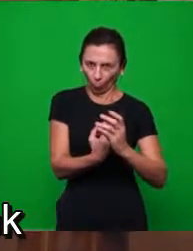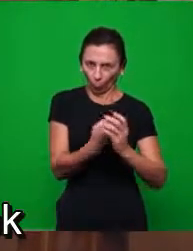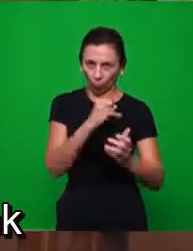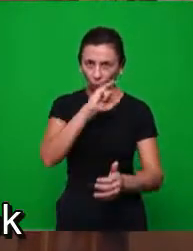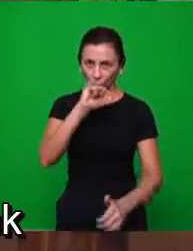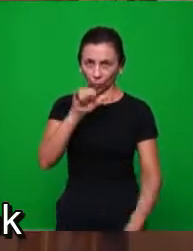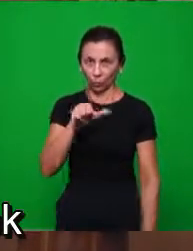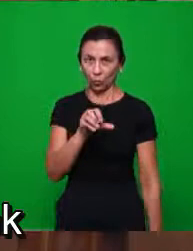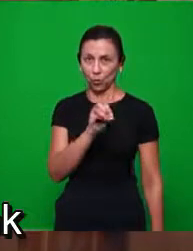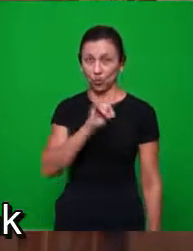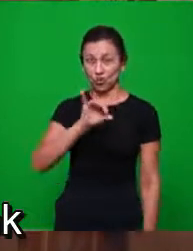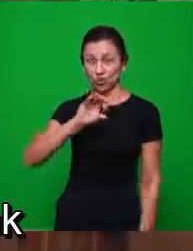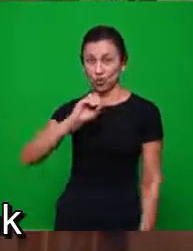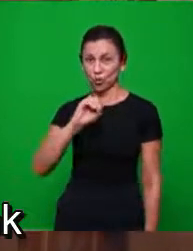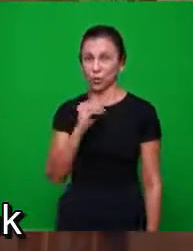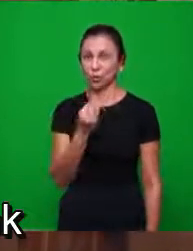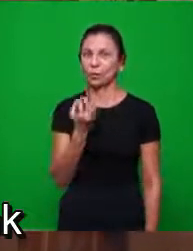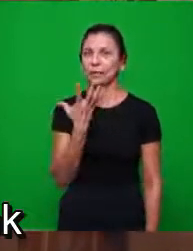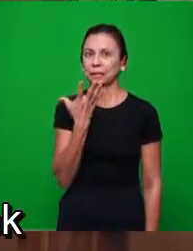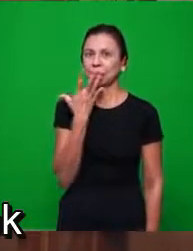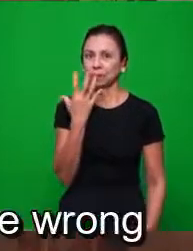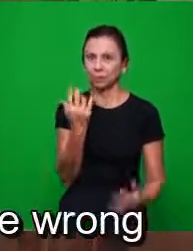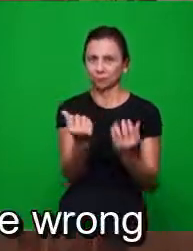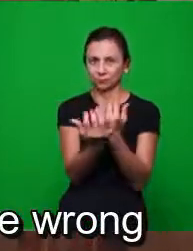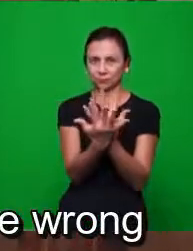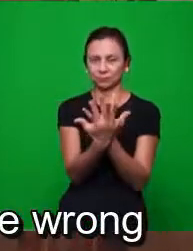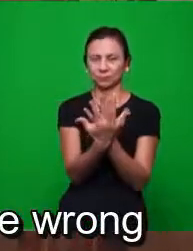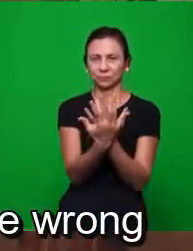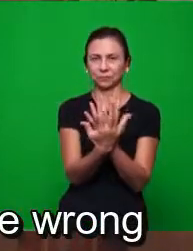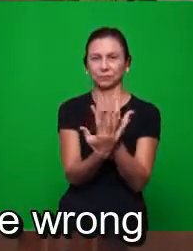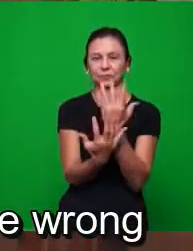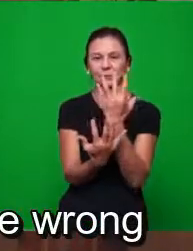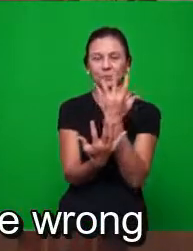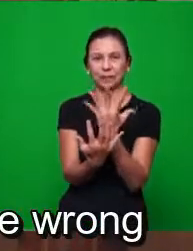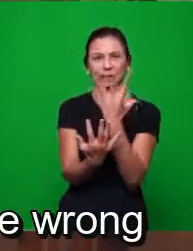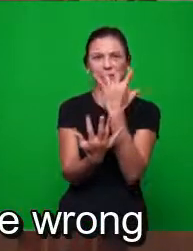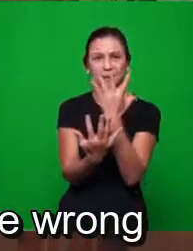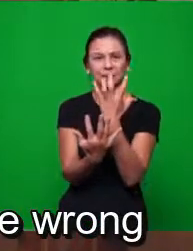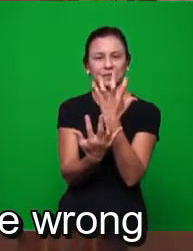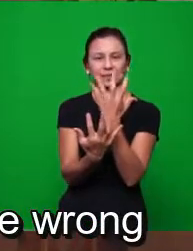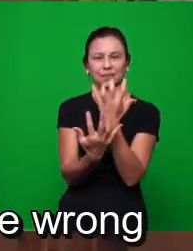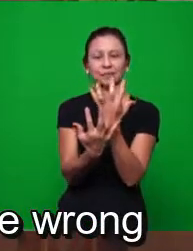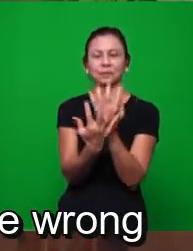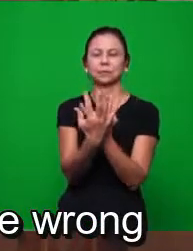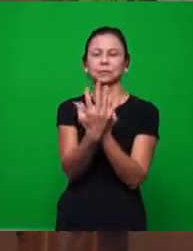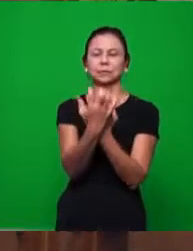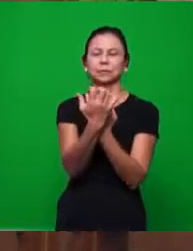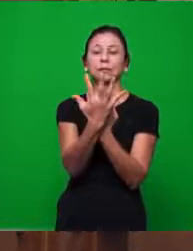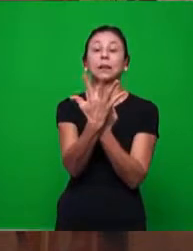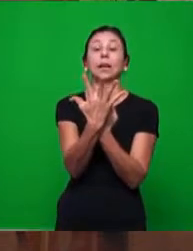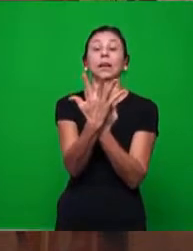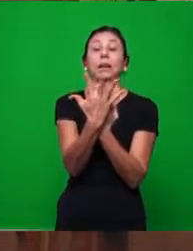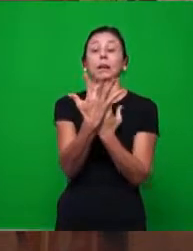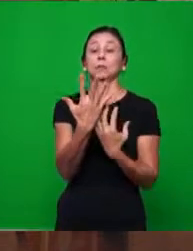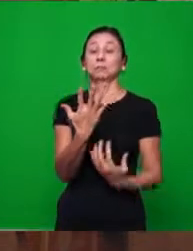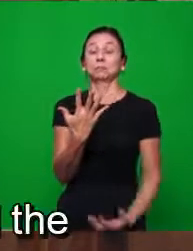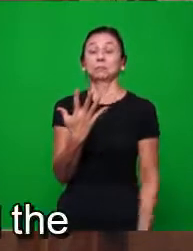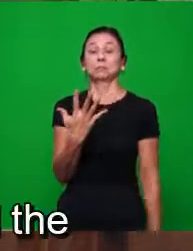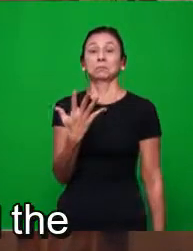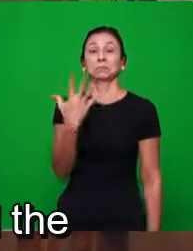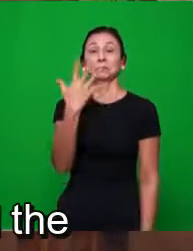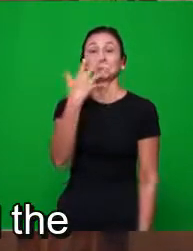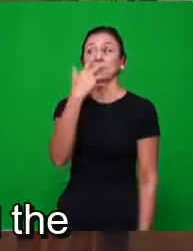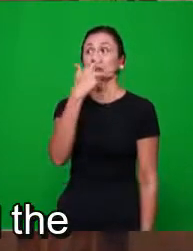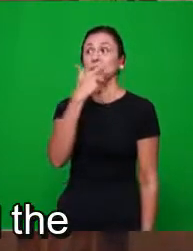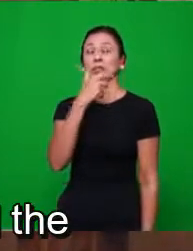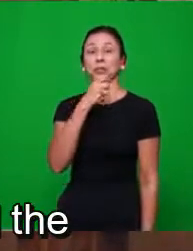de tudo é que ele engana. Você olha ali, e se o trigal está bonito, enganou. Você